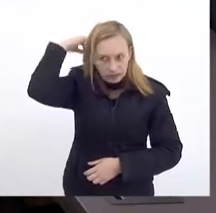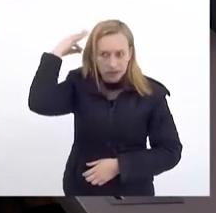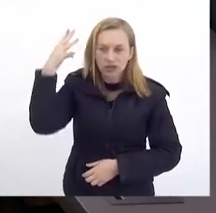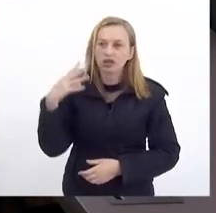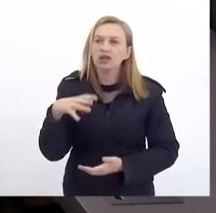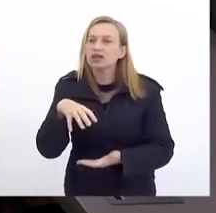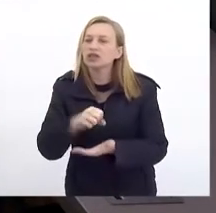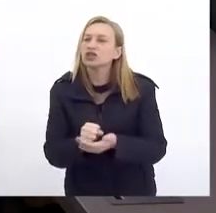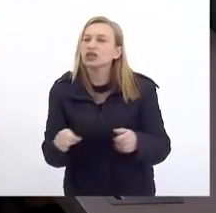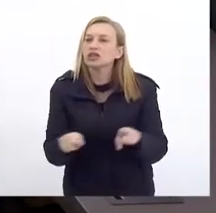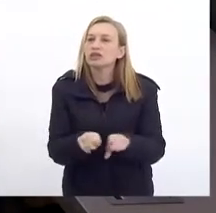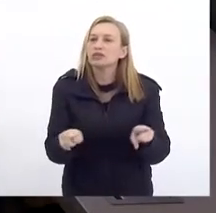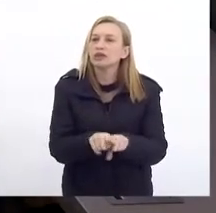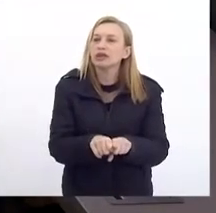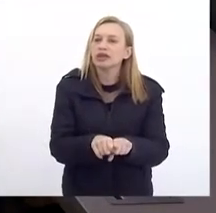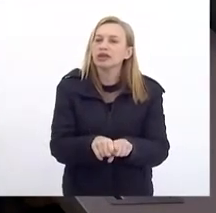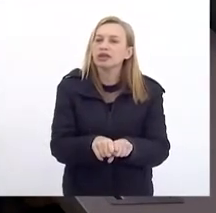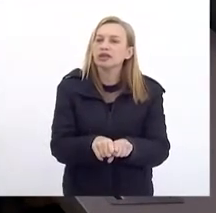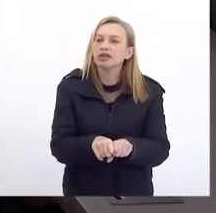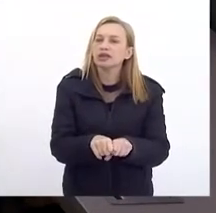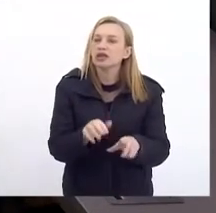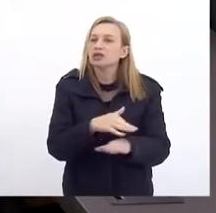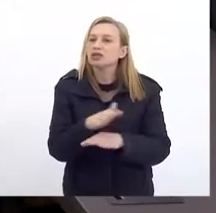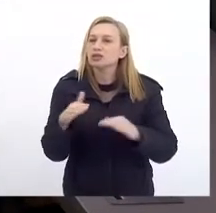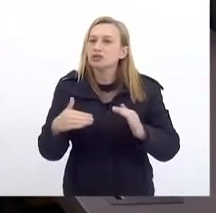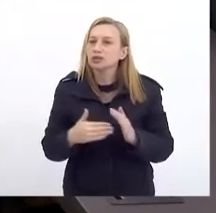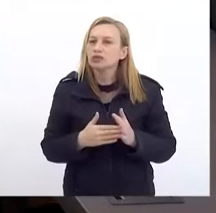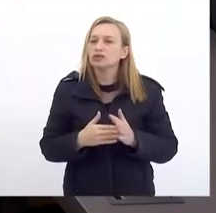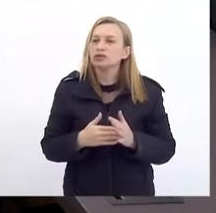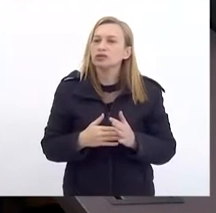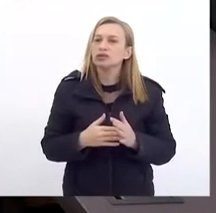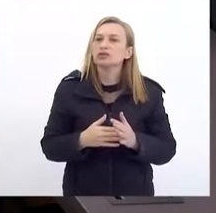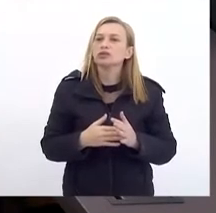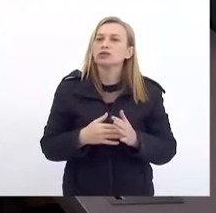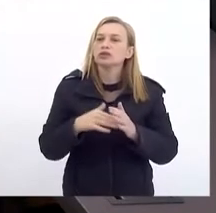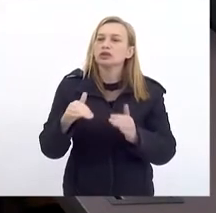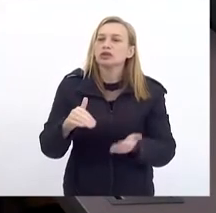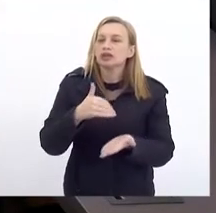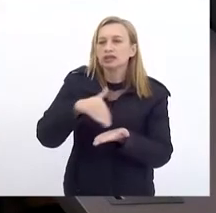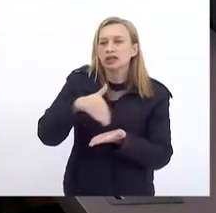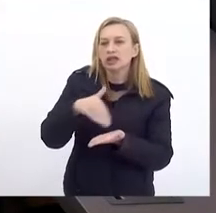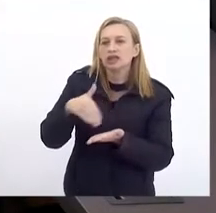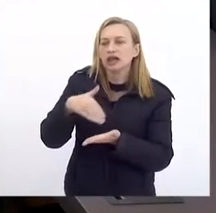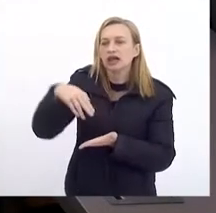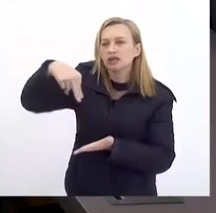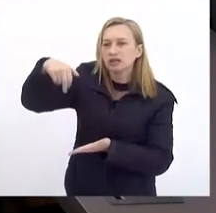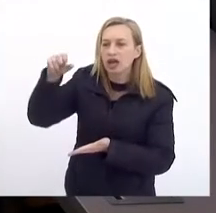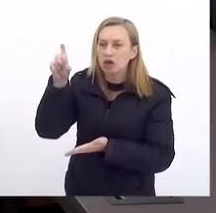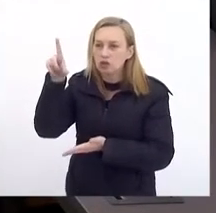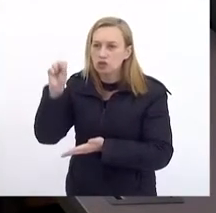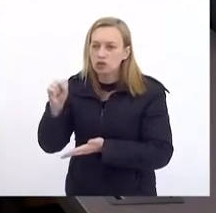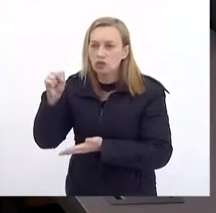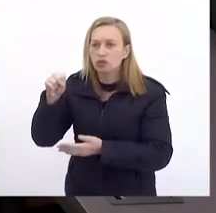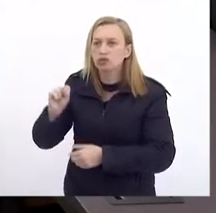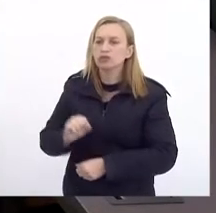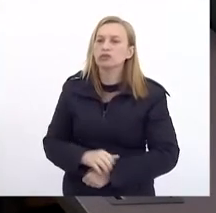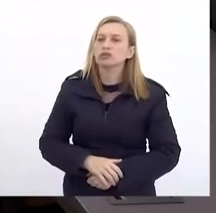registrar também as autoridades Grande secretário Nelson Rocha Secretário